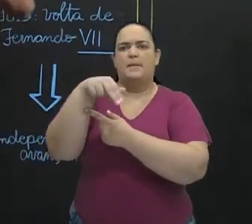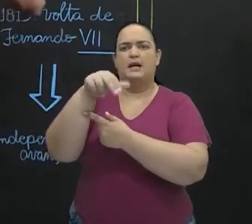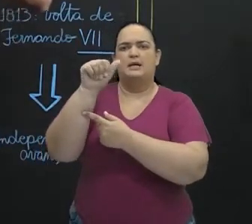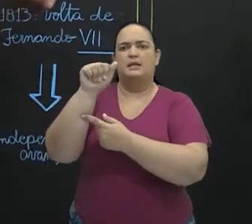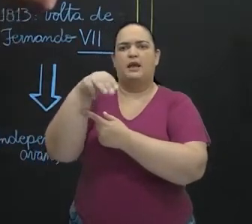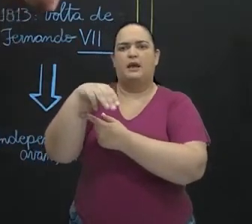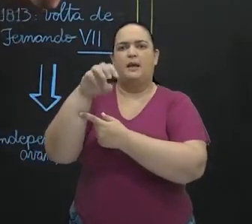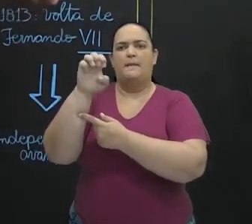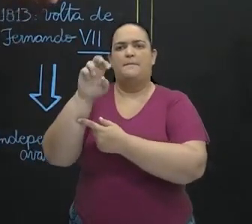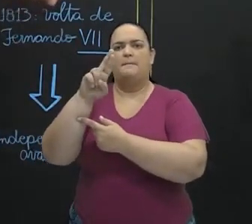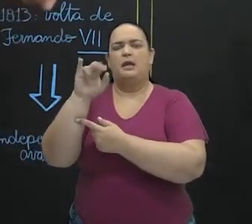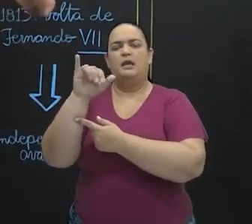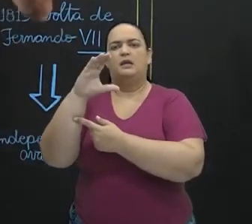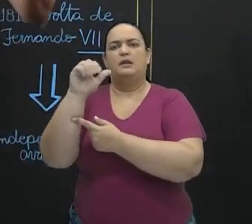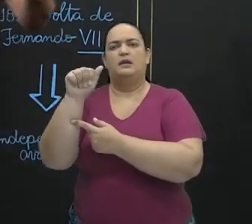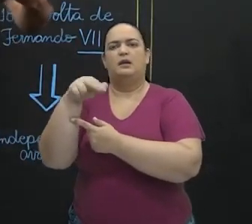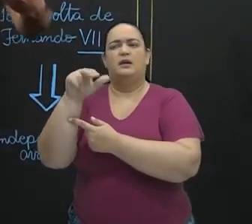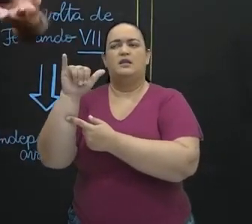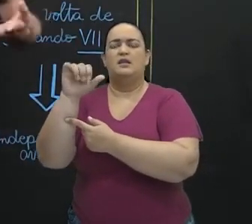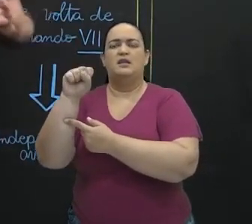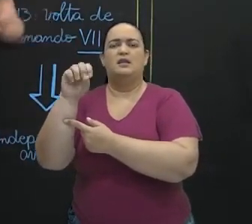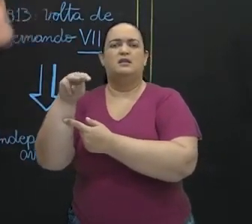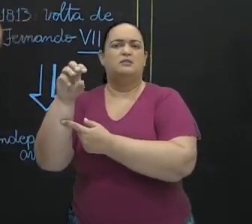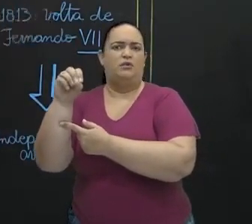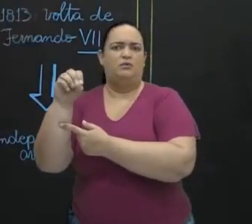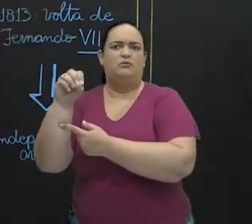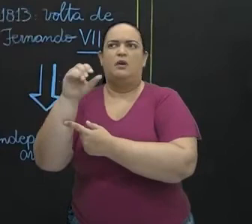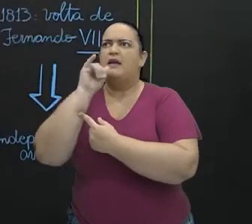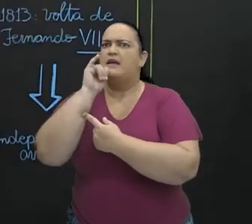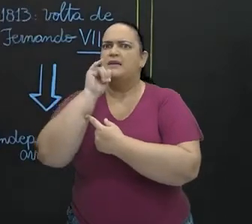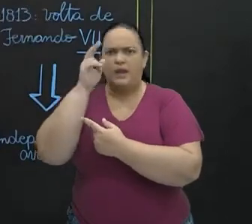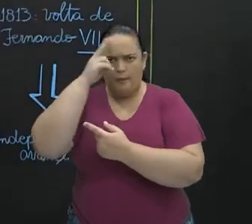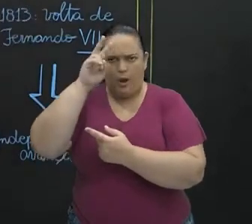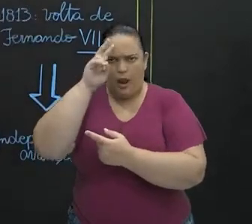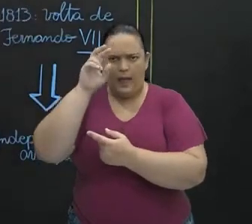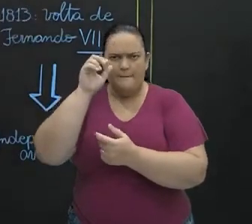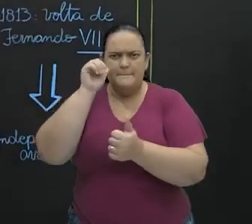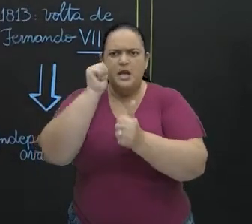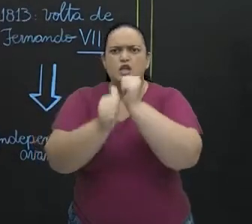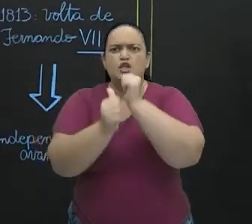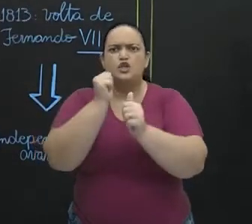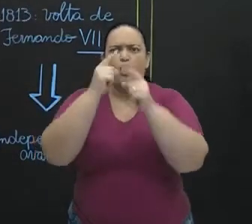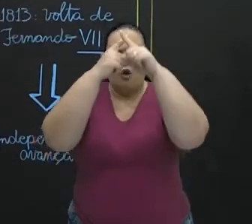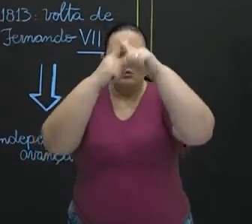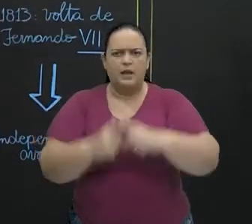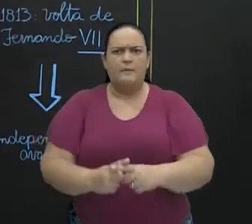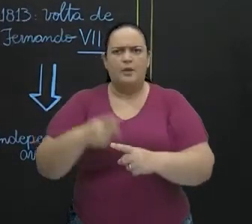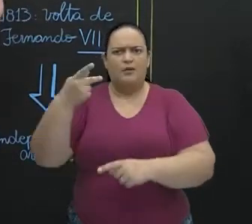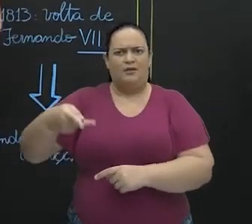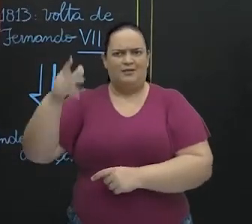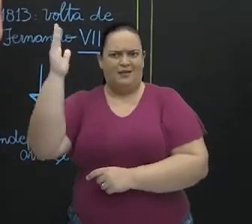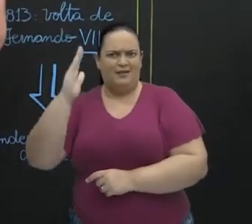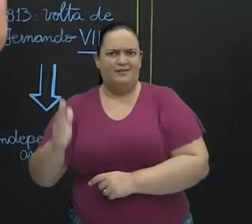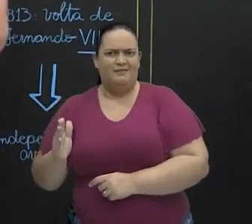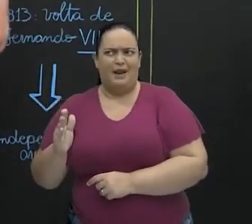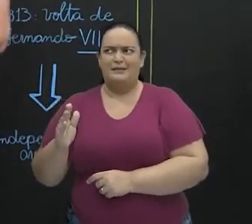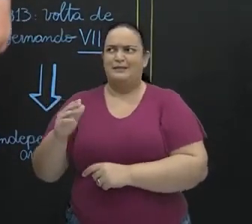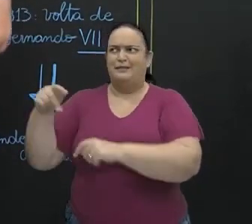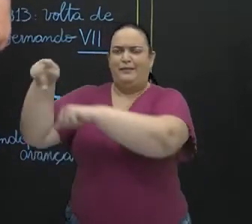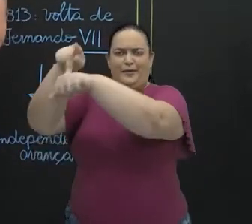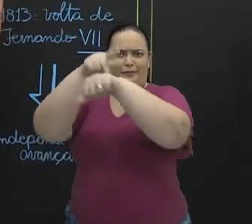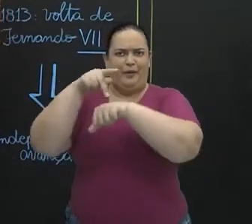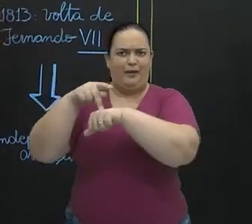até jogos pan-americanos, você já ouviu falar nesse termo? Então, ela vem um pouco dessa ideia de aproximação dos povos